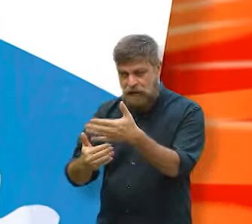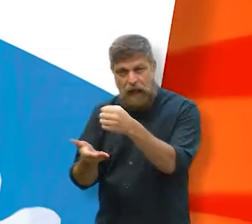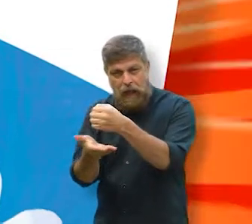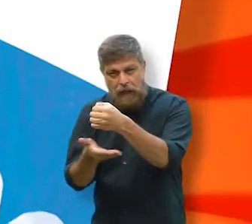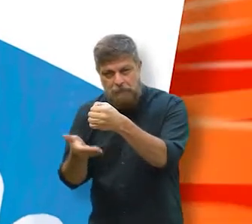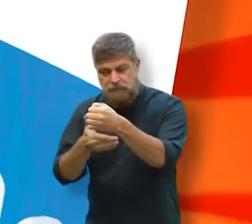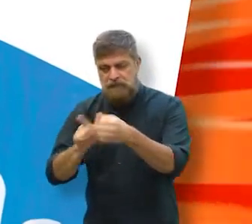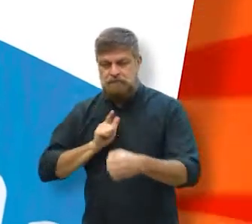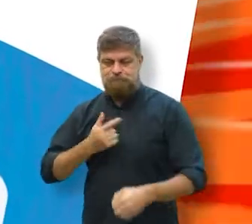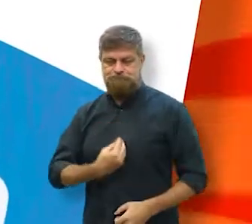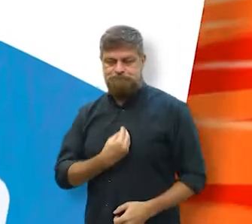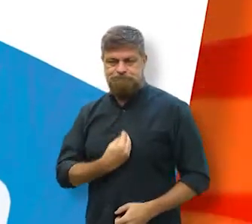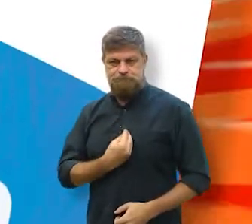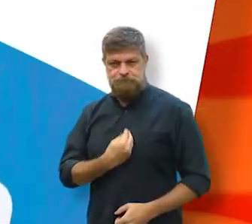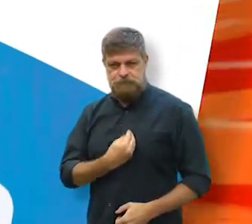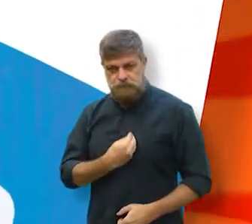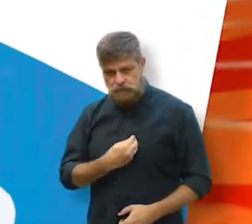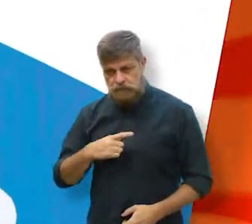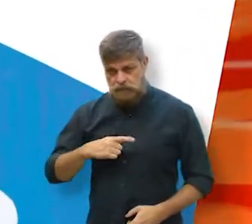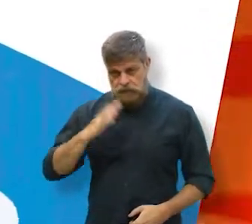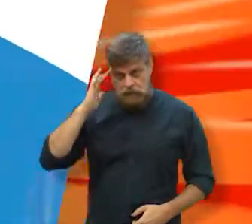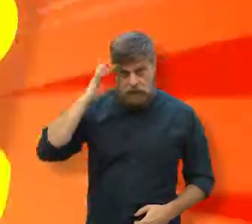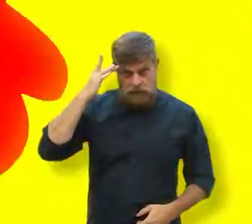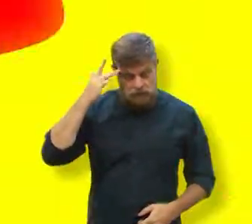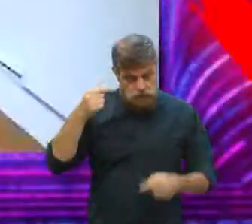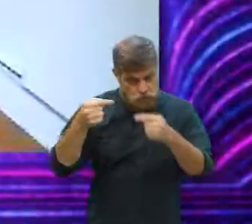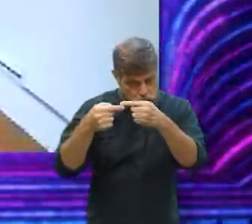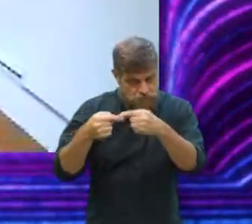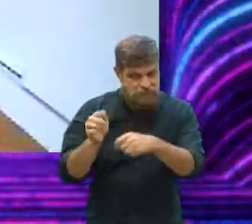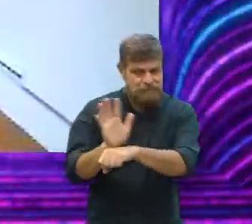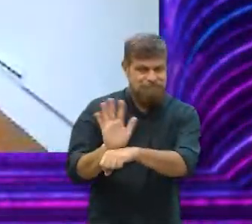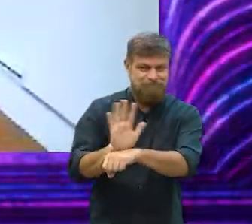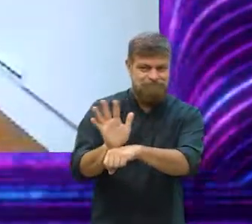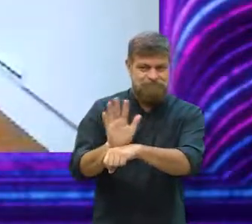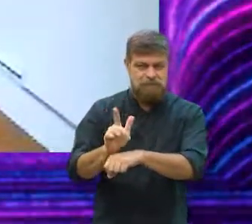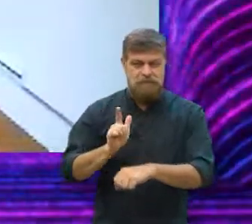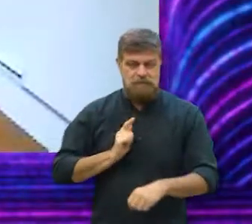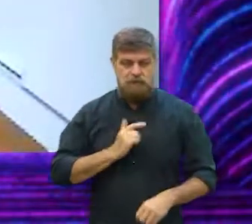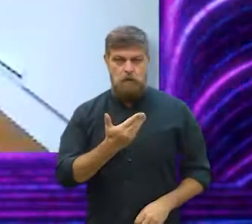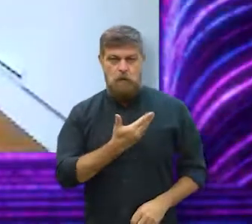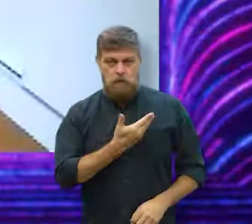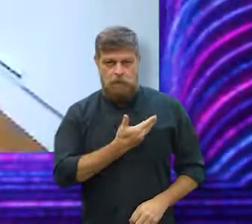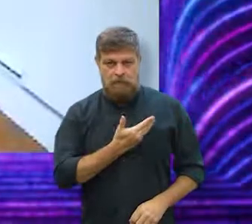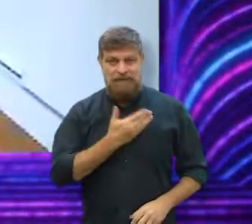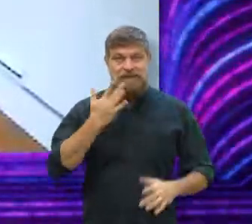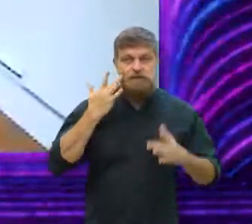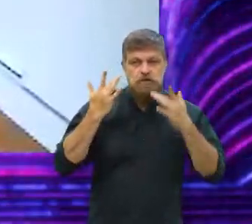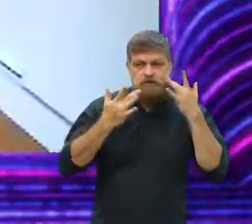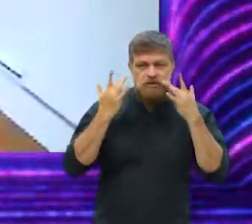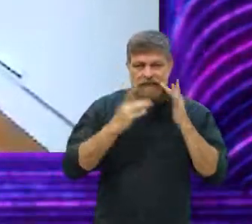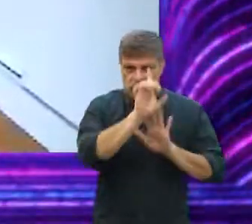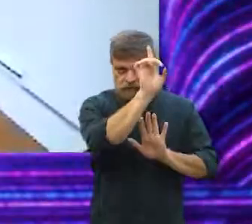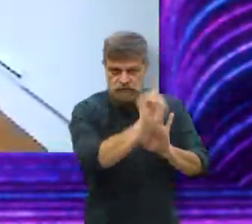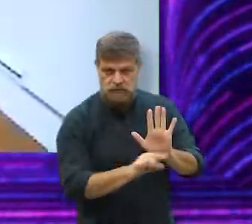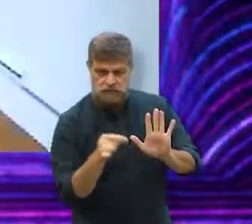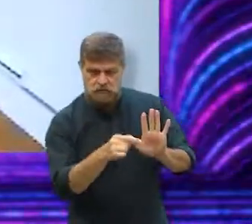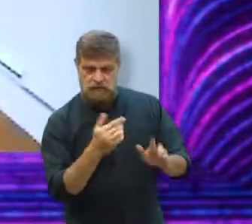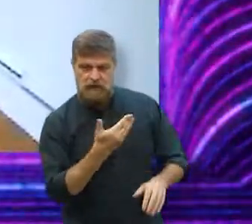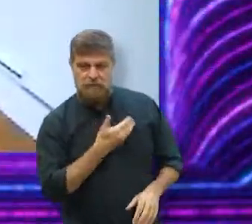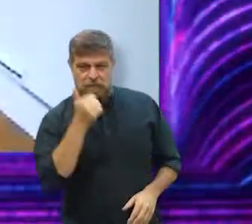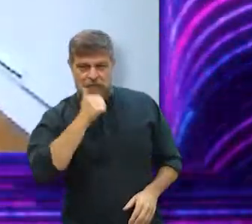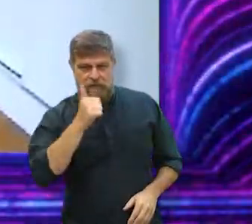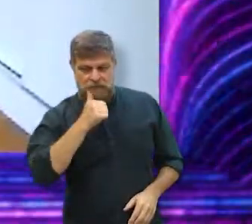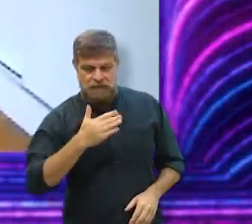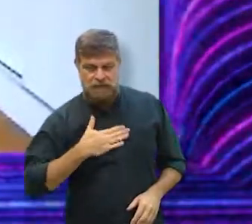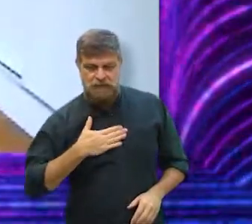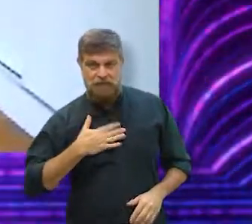base da história está lá, eu acho que ele é muito cinematográfico, eu tenho uma amiga diretora de teatro, que foi essa amiga que